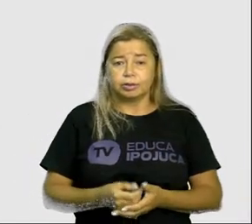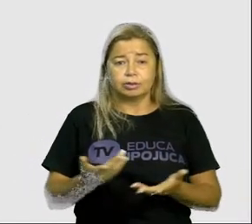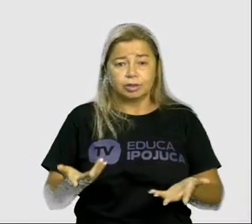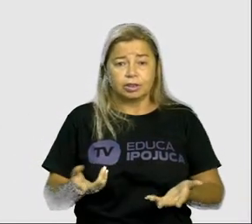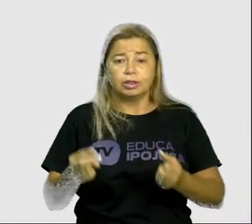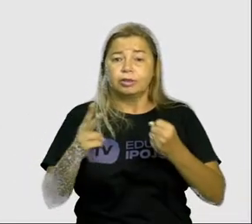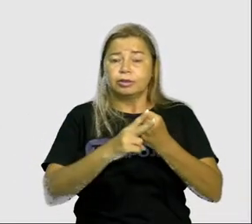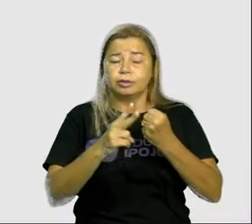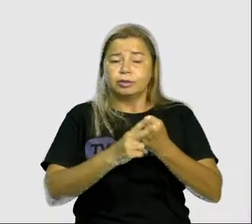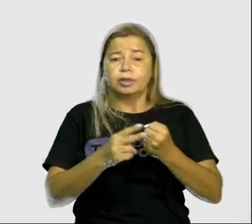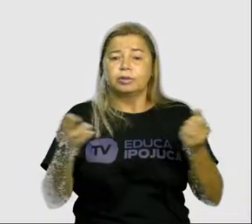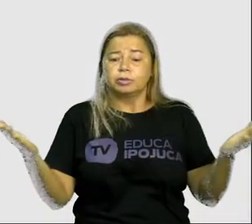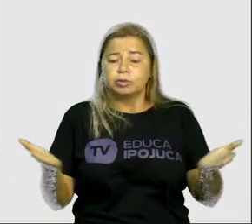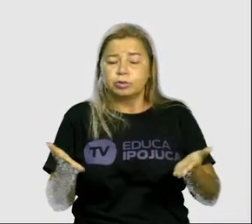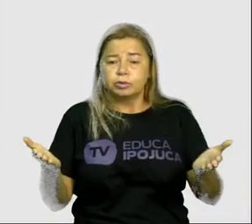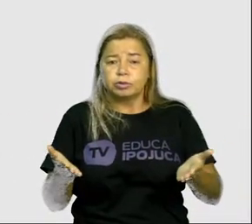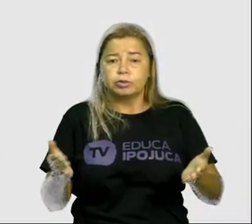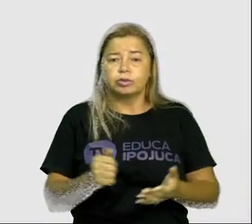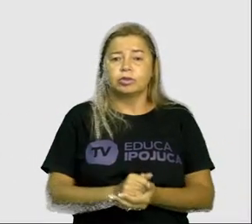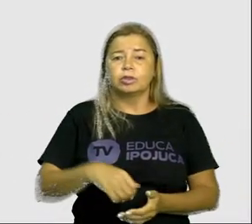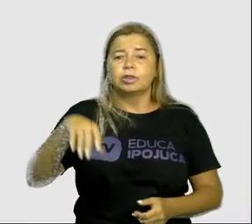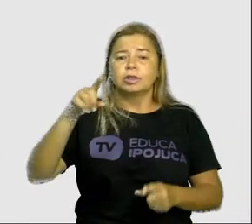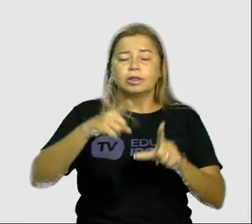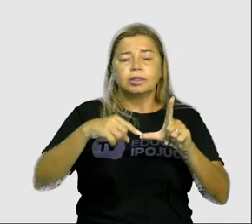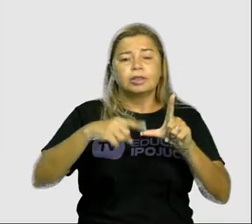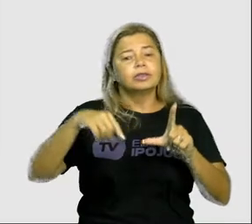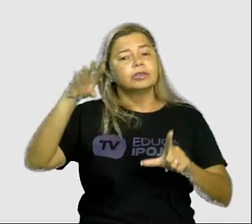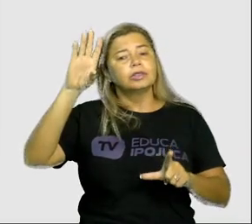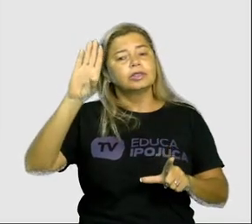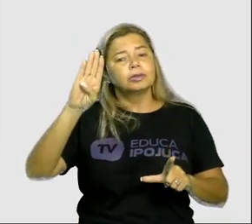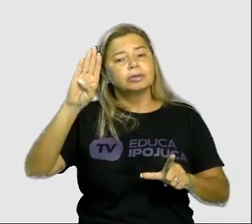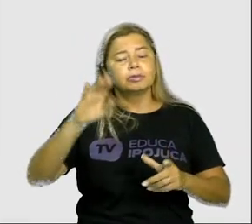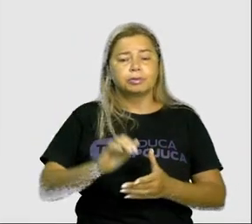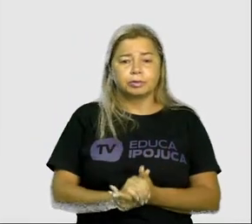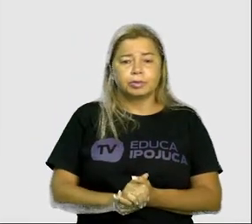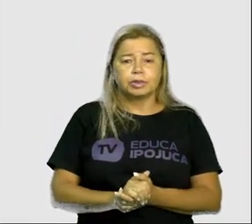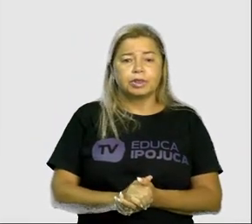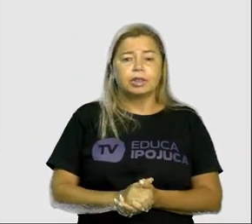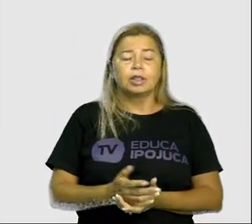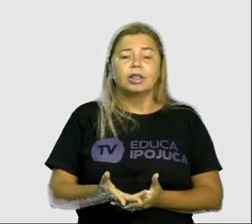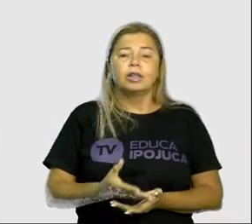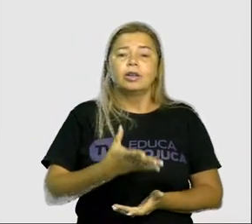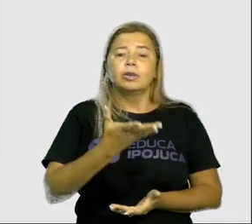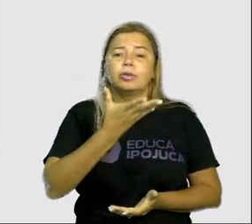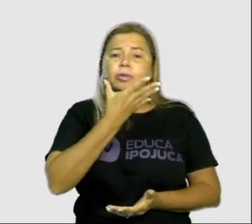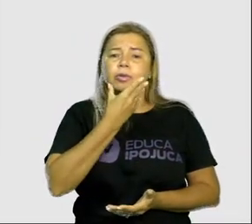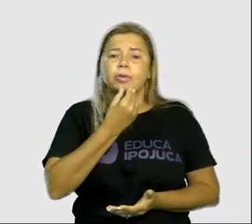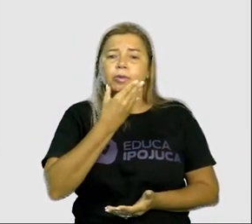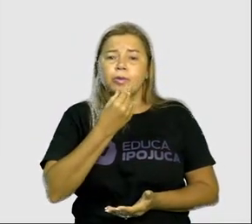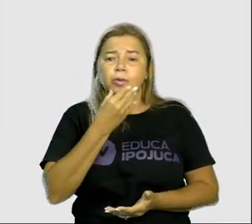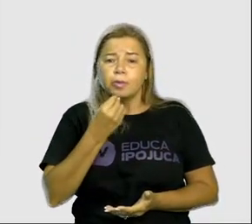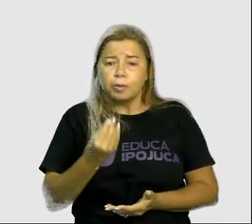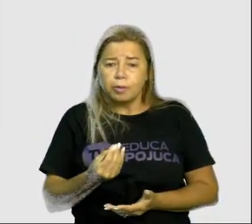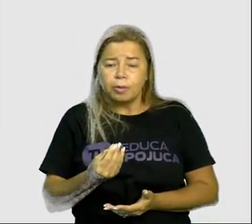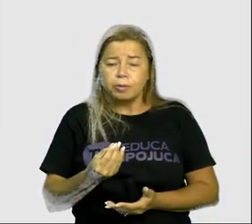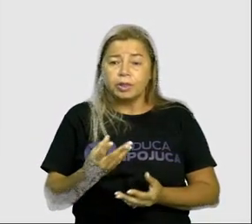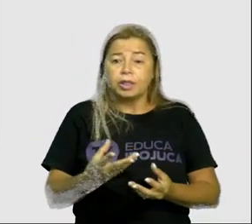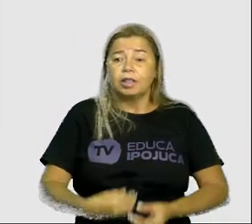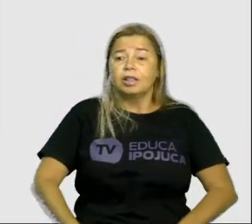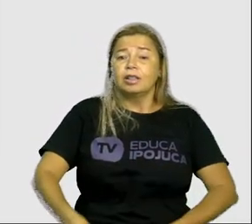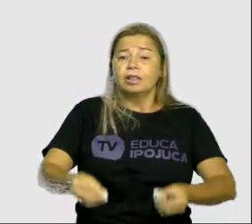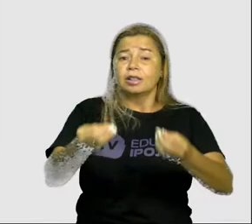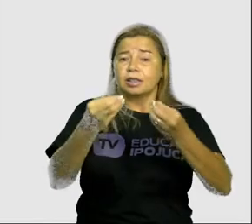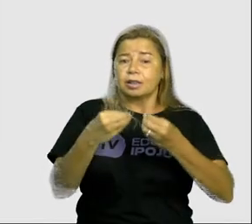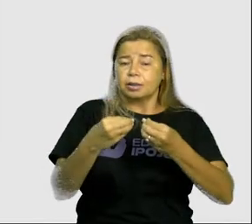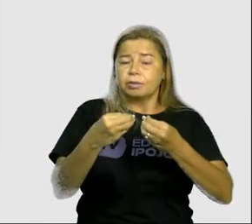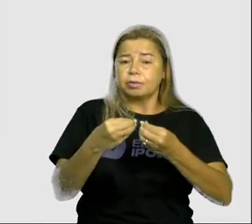E agora aqui na letra B José ganhou uma bola Ele ganhou Ele não